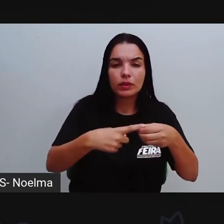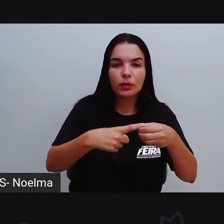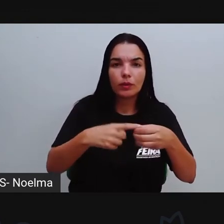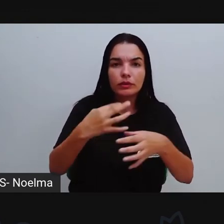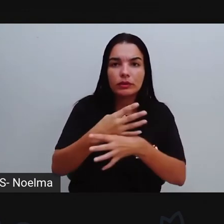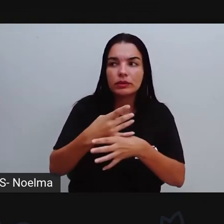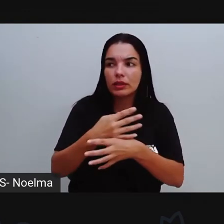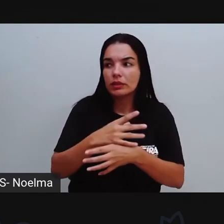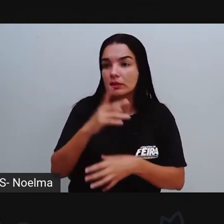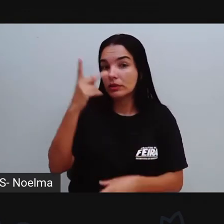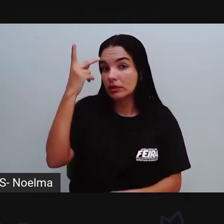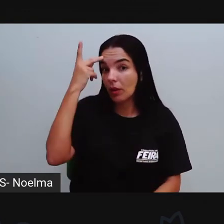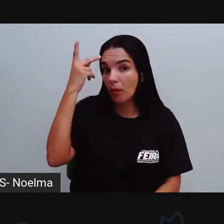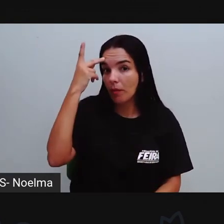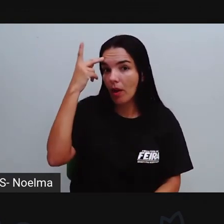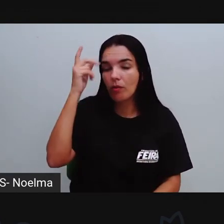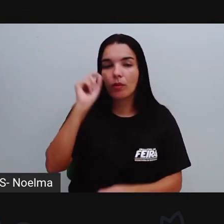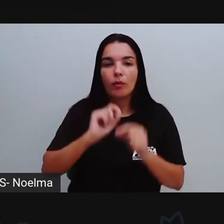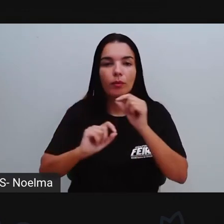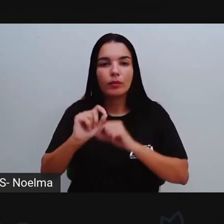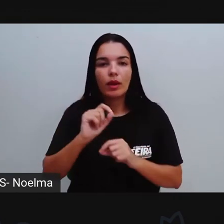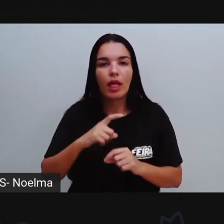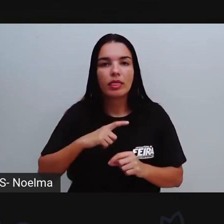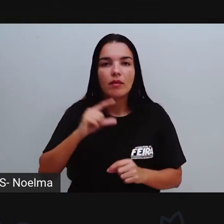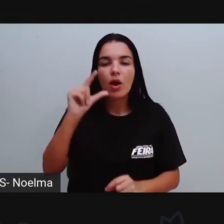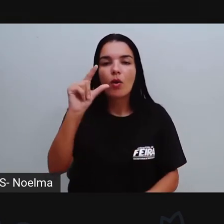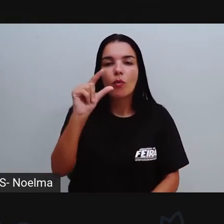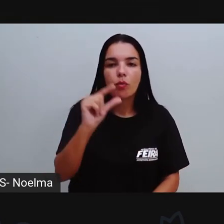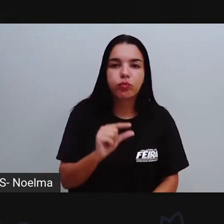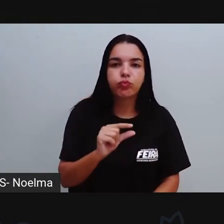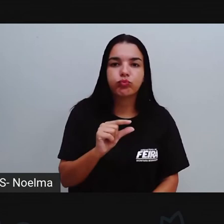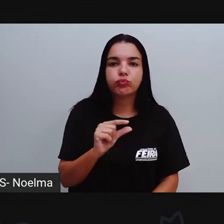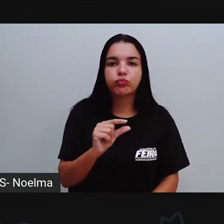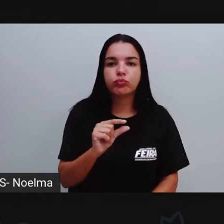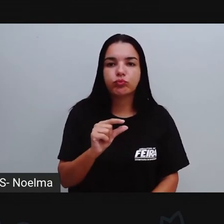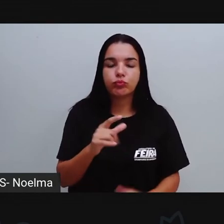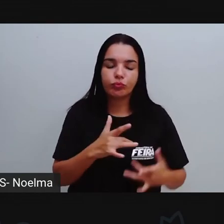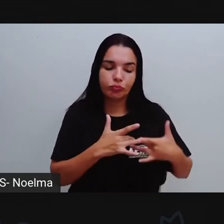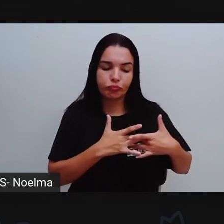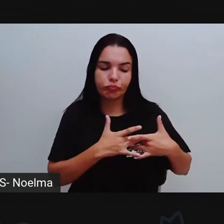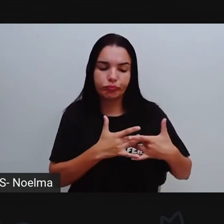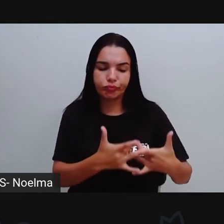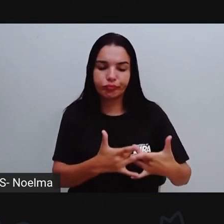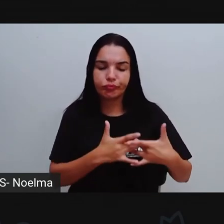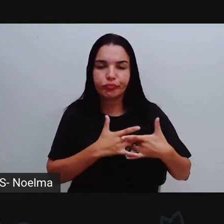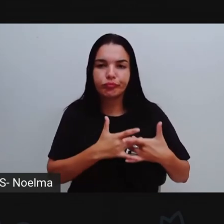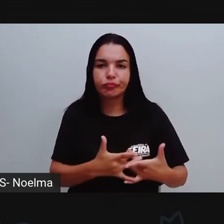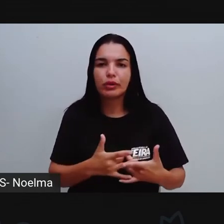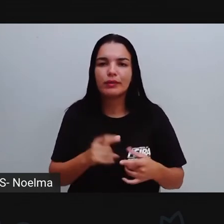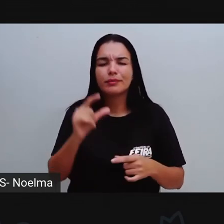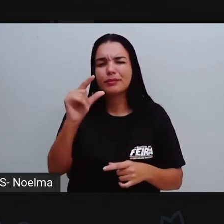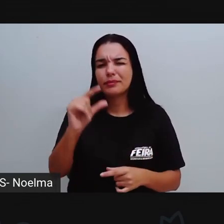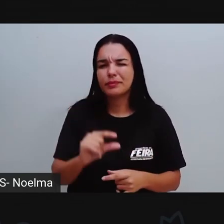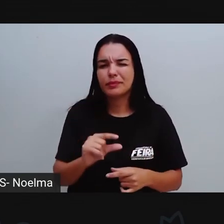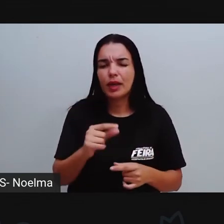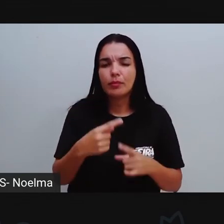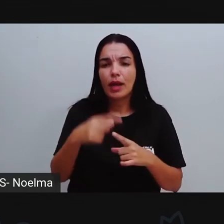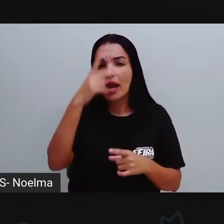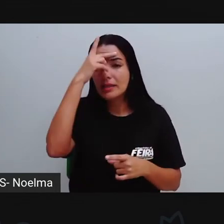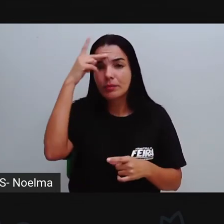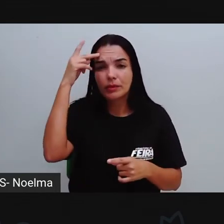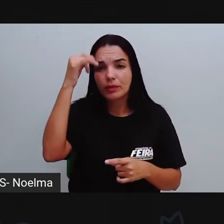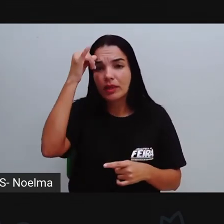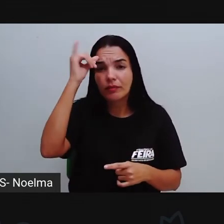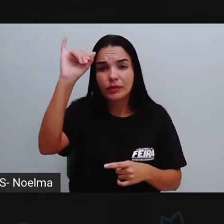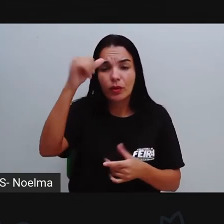que durante a pandemia ela sofreu uma redução nas doações dessa gordura do óleo e do do azeite de dendê para